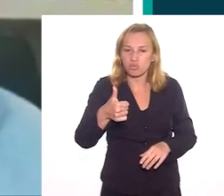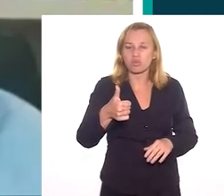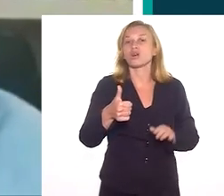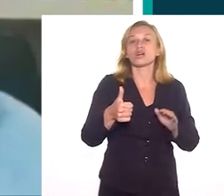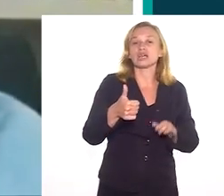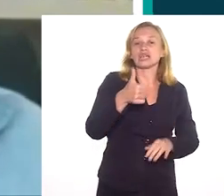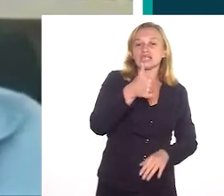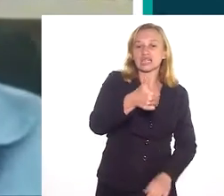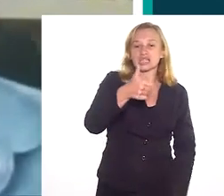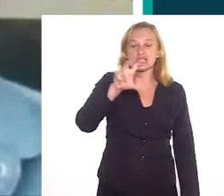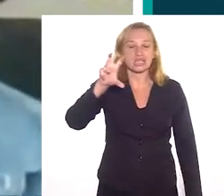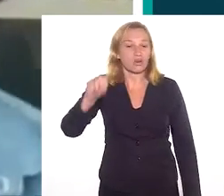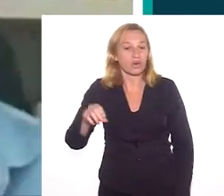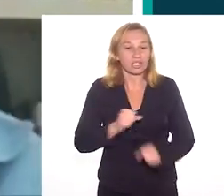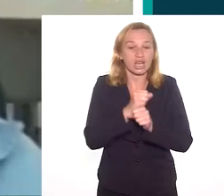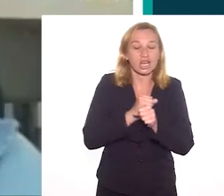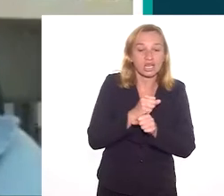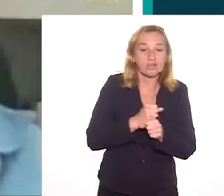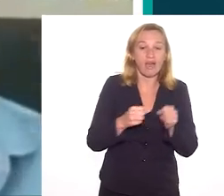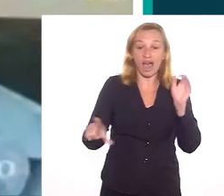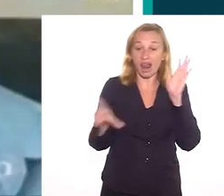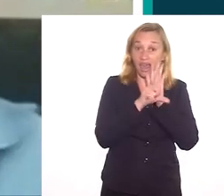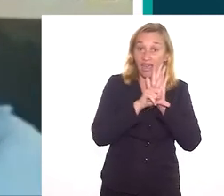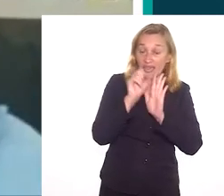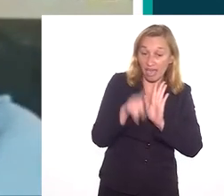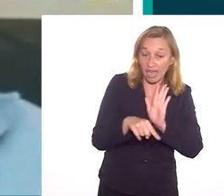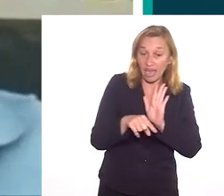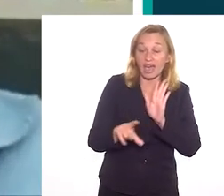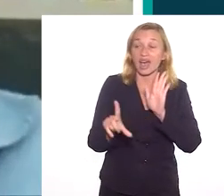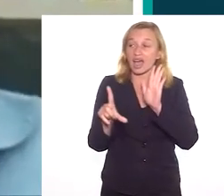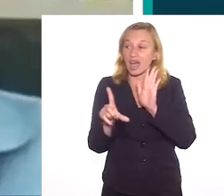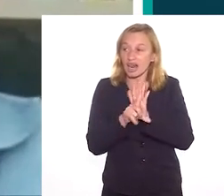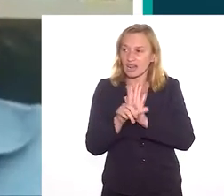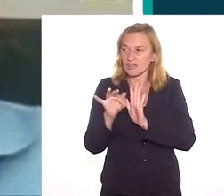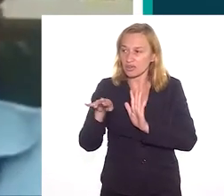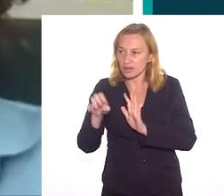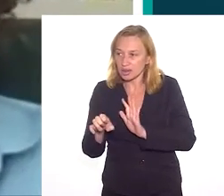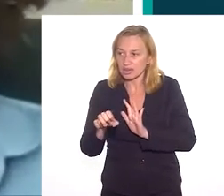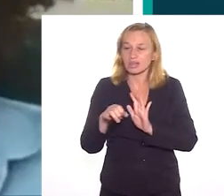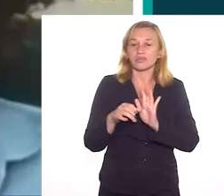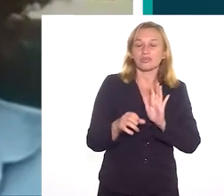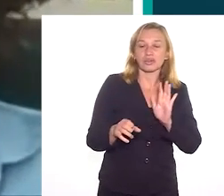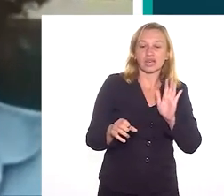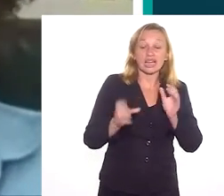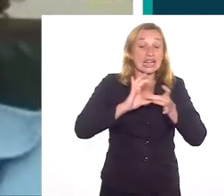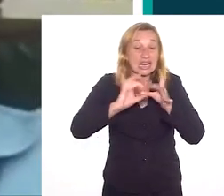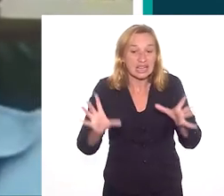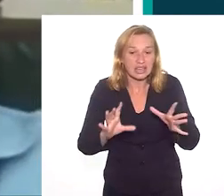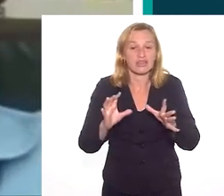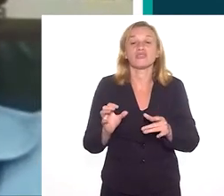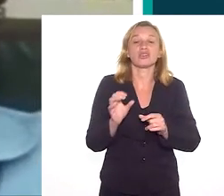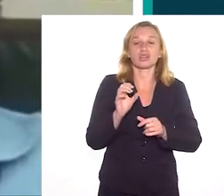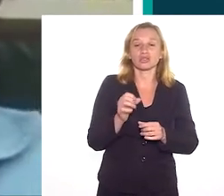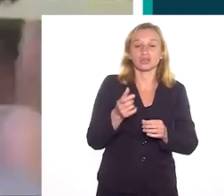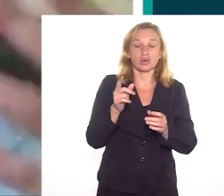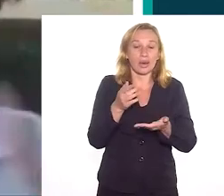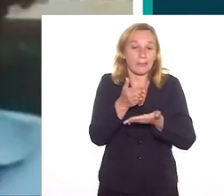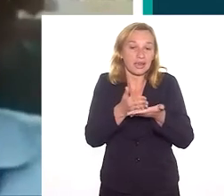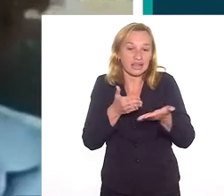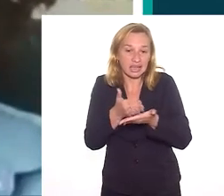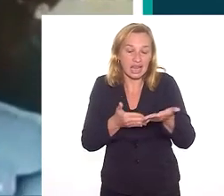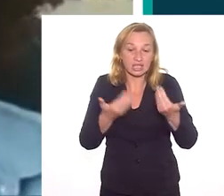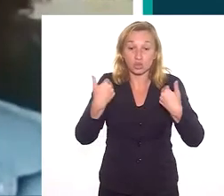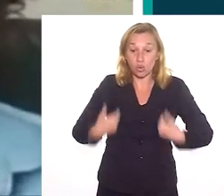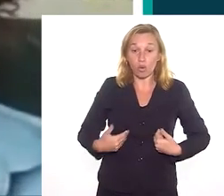1971, a lei que esse ano faz 150 anos, que é a lei conhecida como a lei do ventre livre, que torna livre somente uma